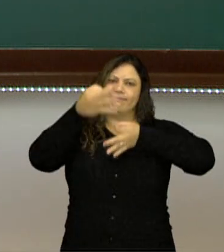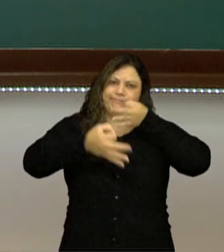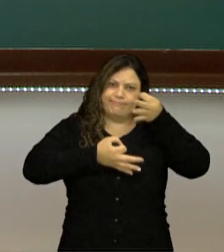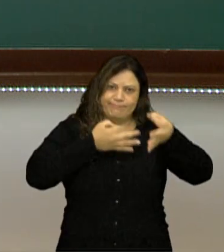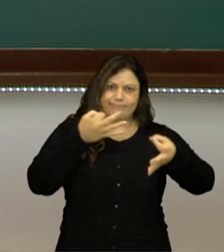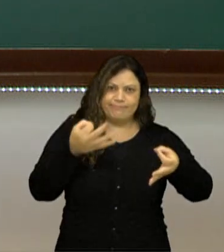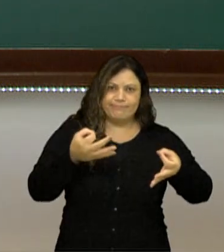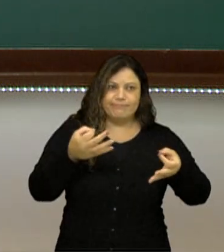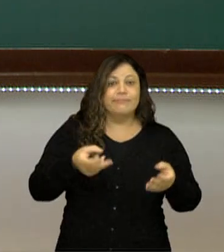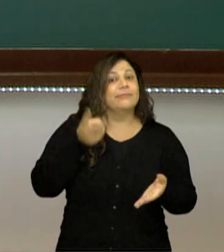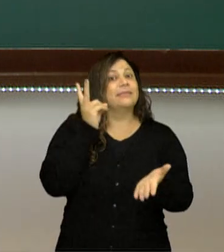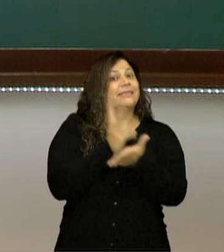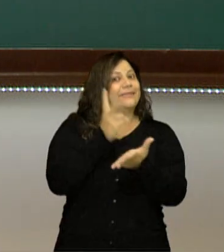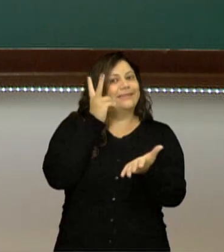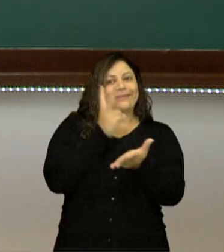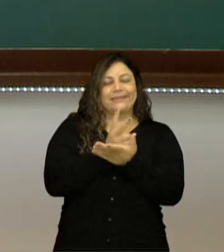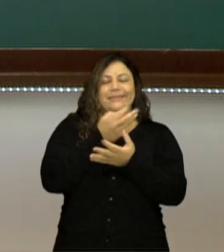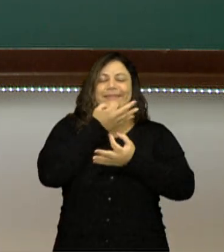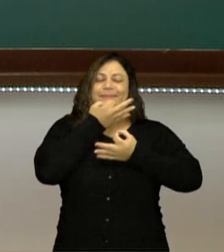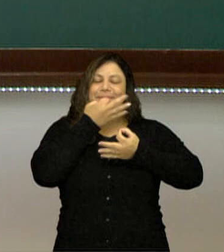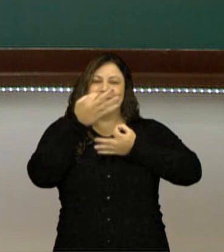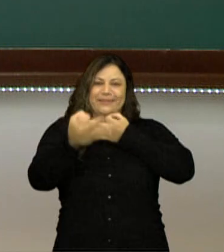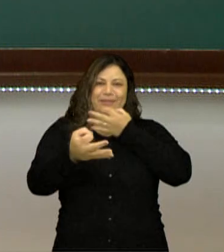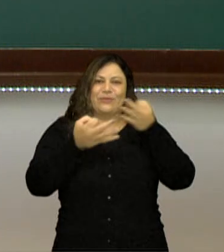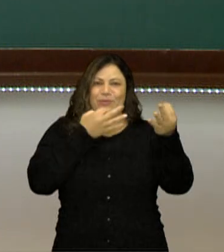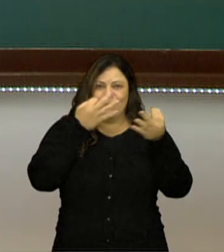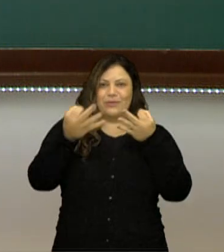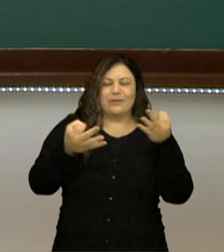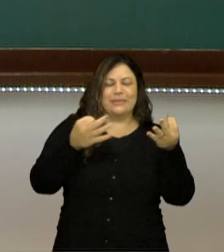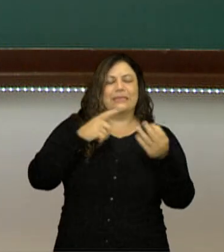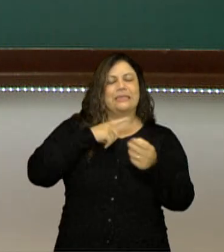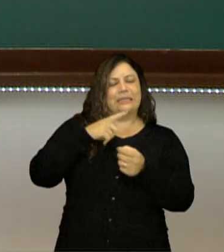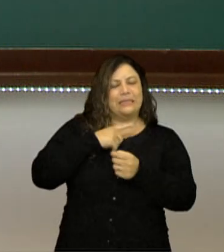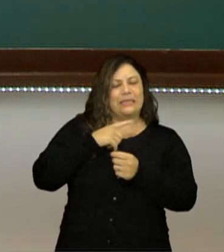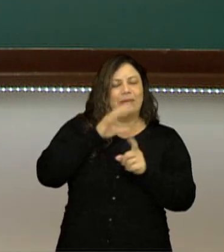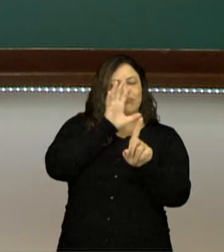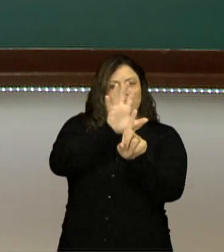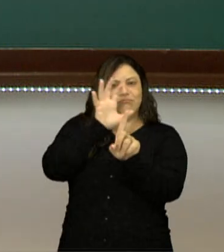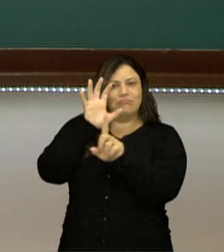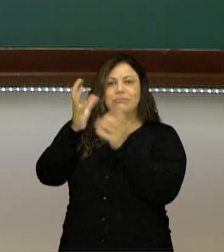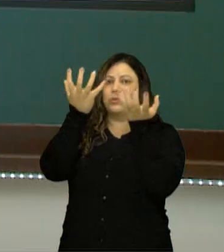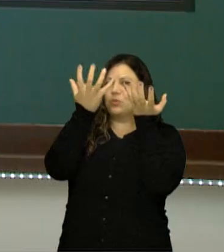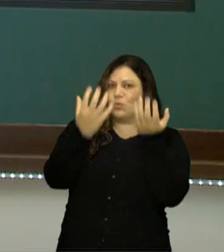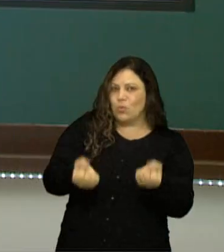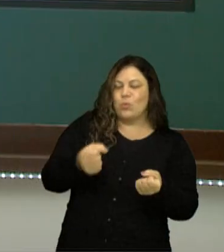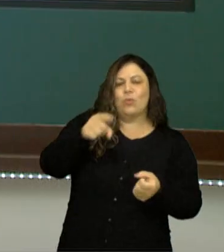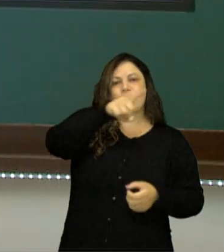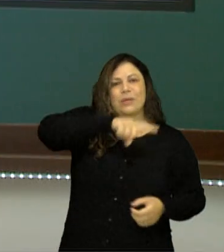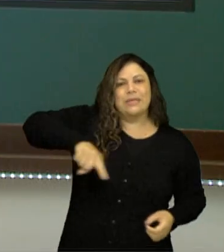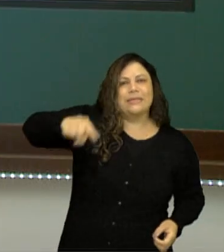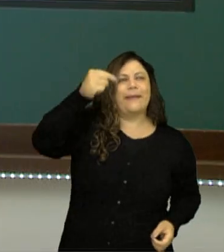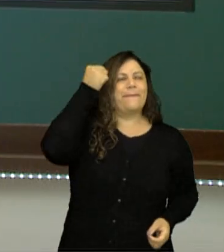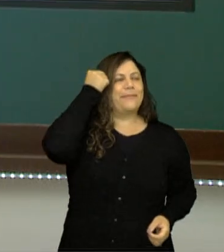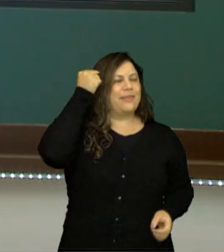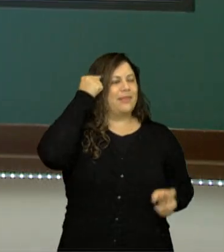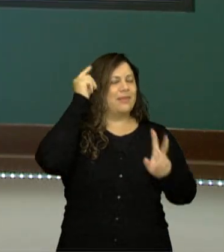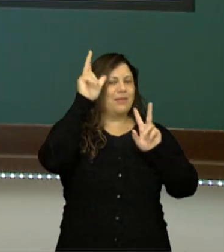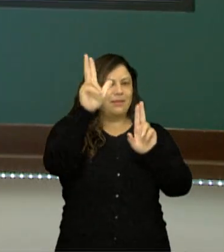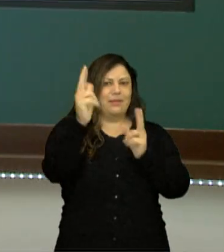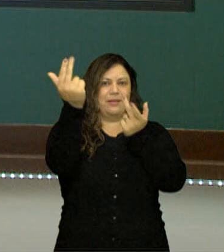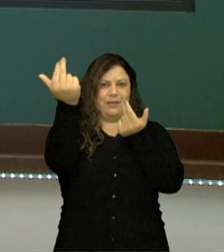E sempre que nós argumentamos, nós temos o intuito de convencer alguém a pensar como nós.